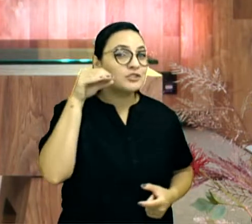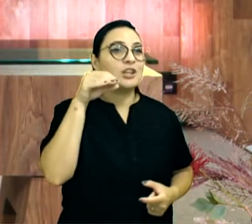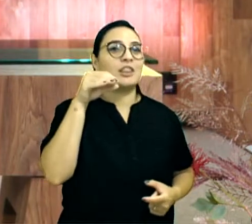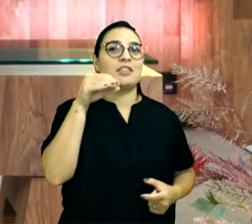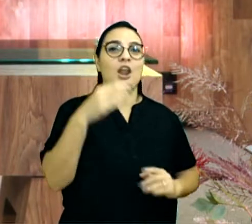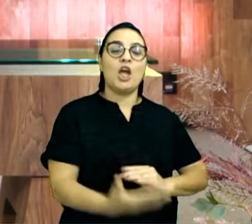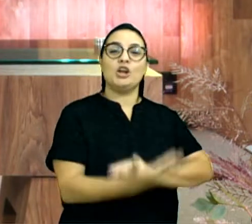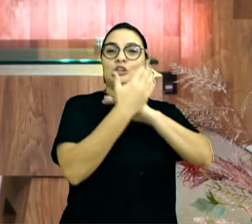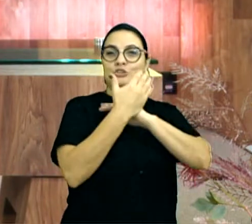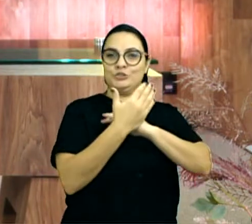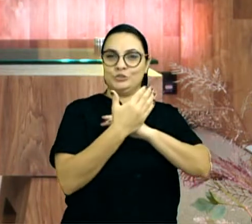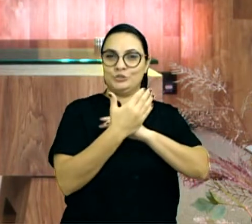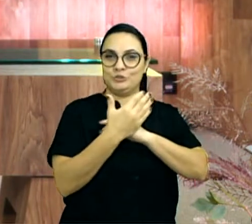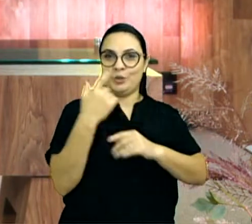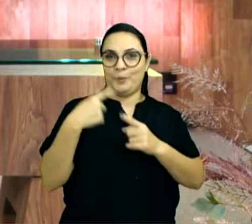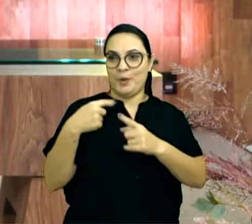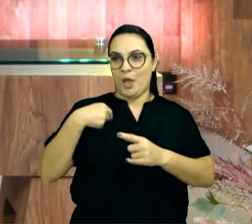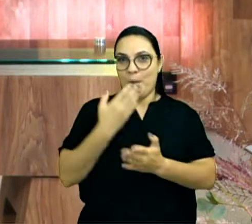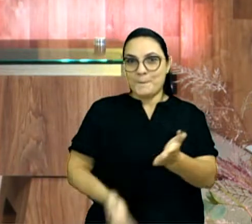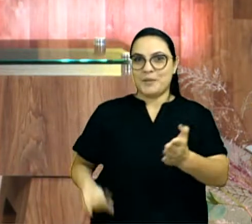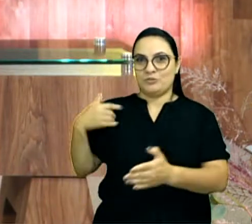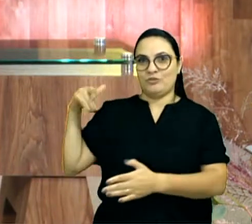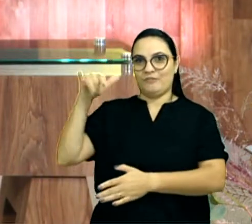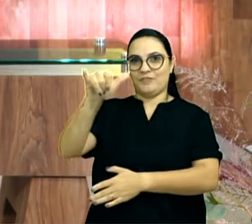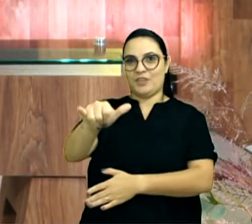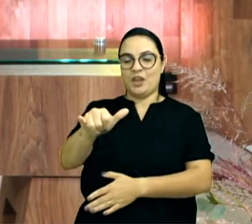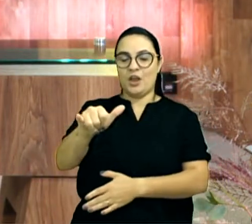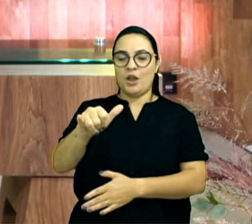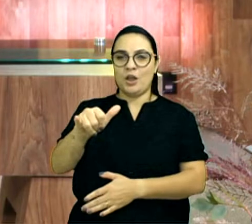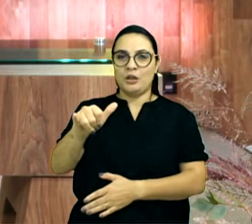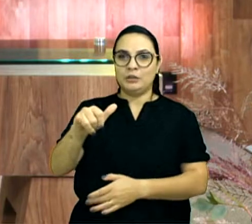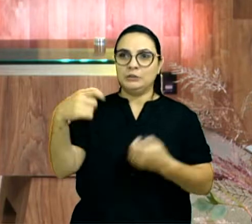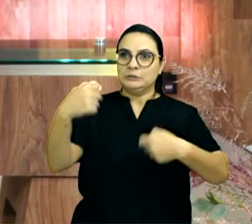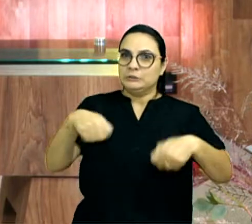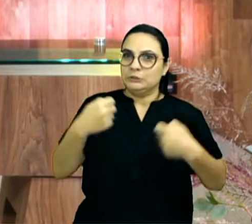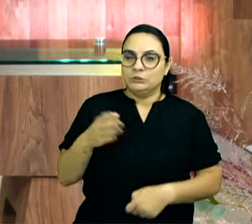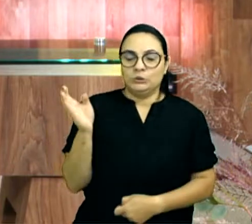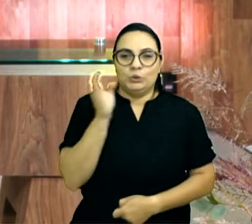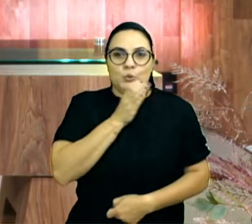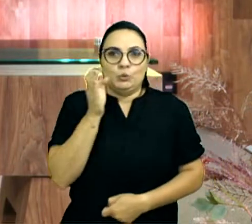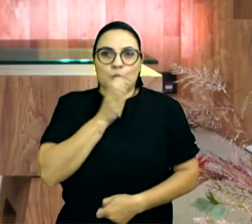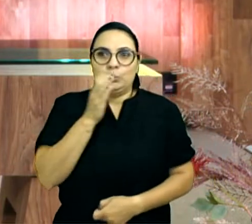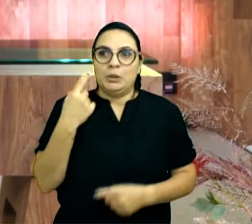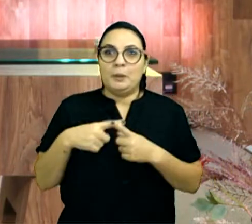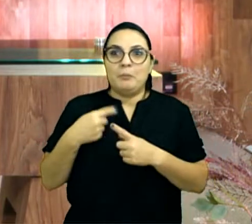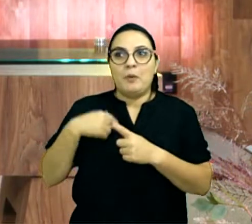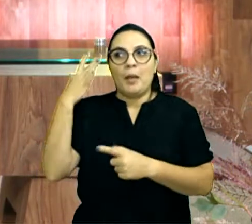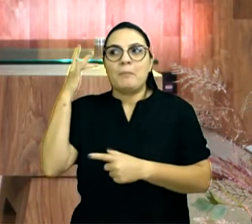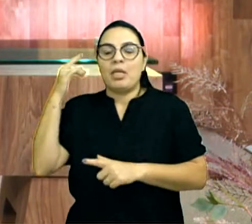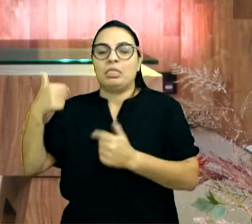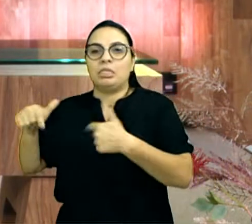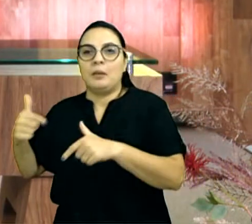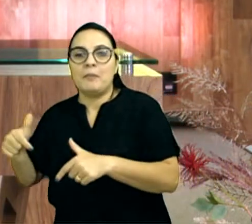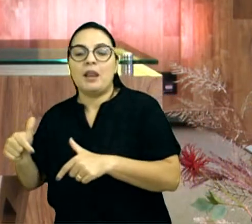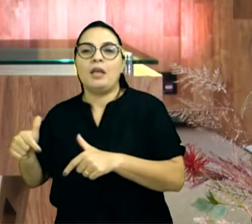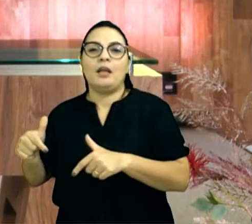o voo, eu tinha que chegar, já ia trabalhar no dia seguinte, e, por conta disso,